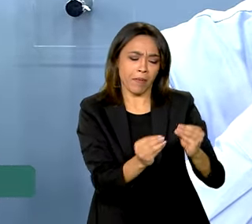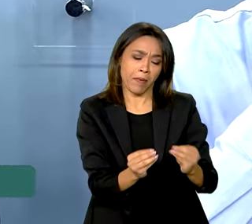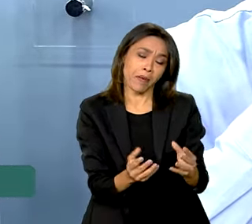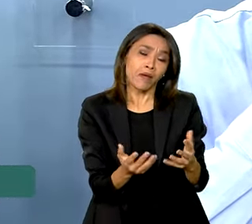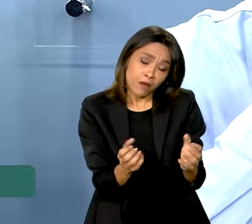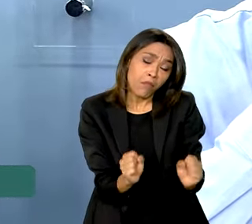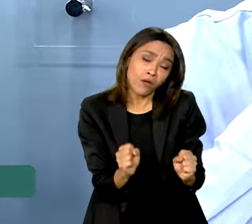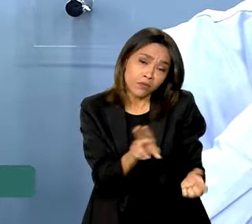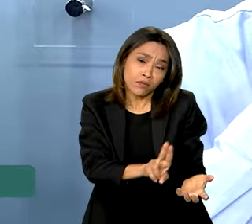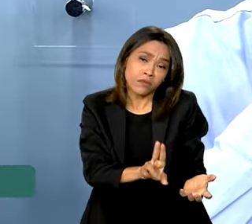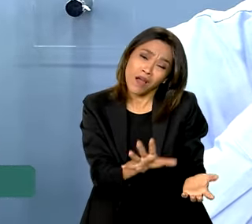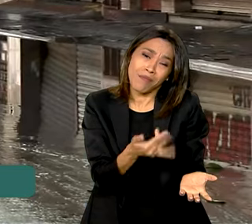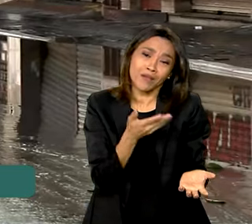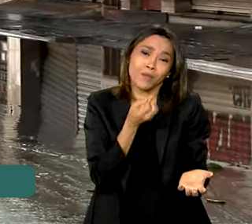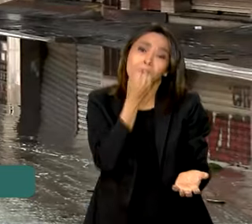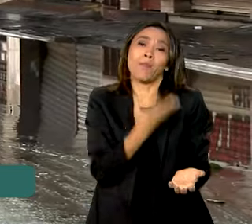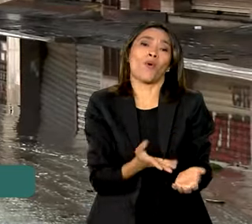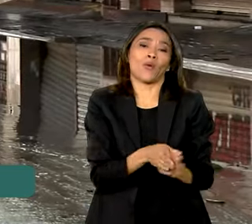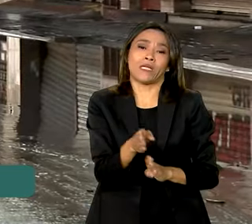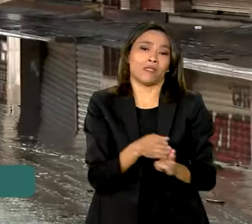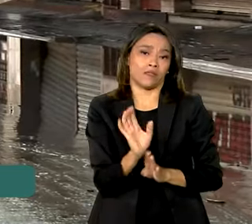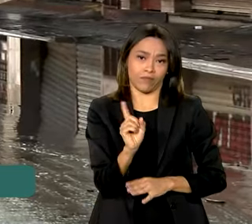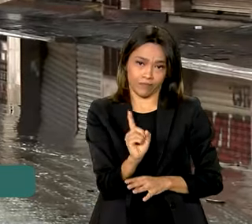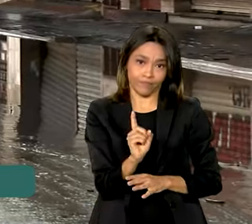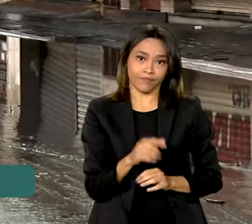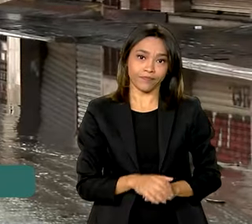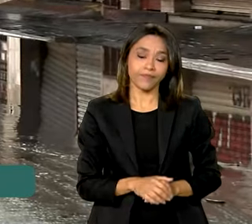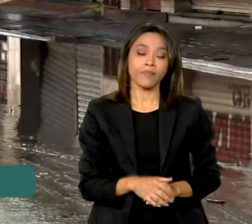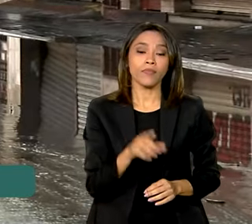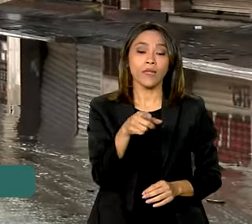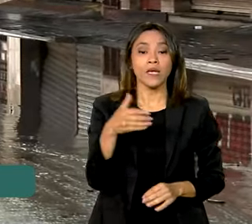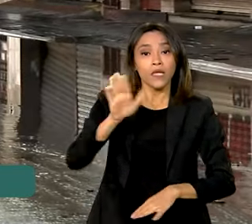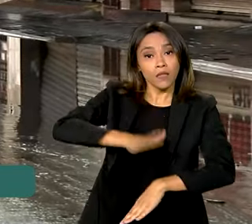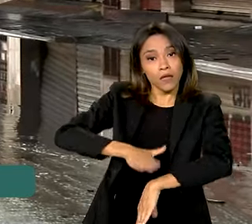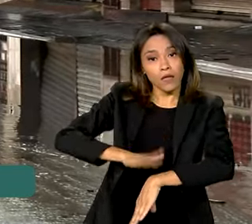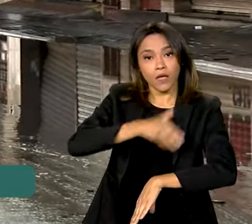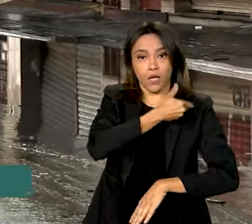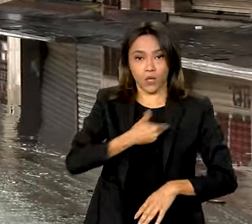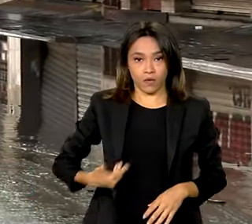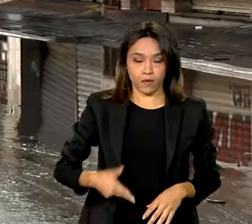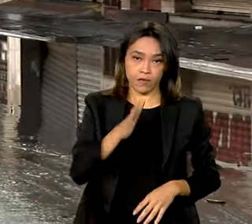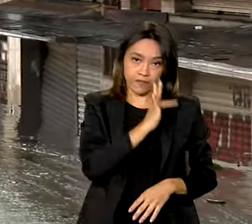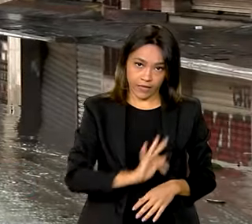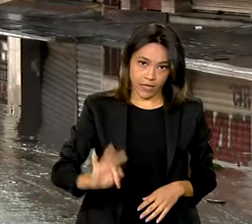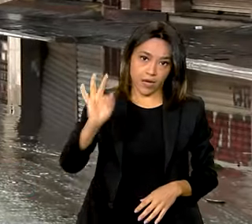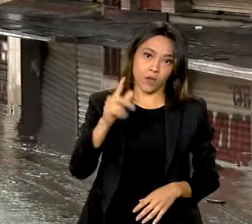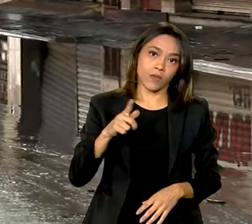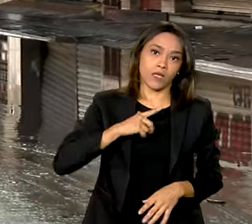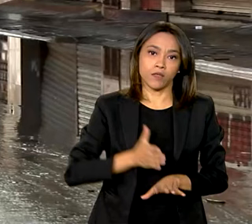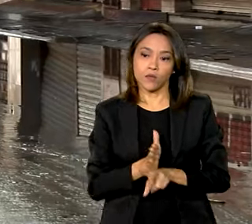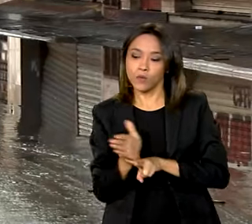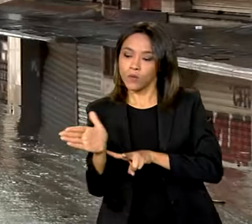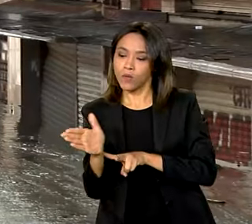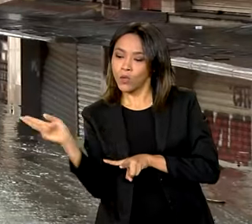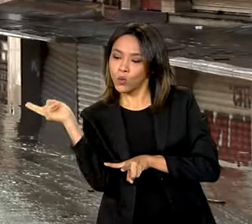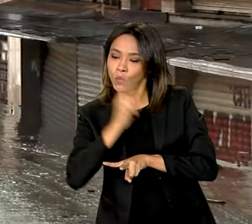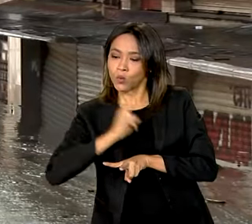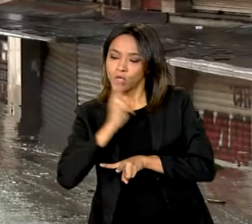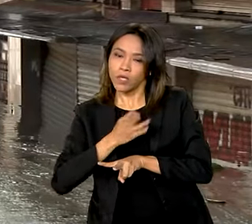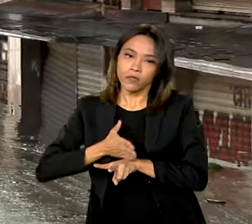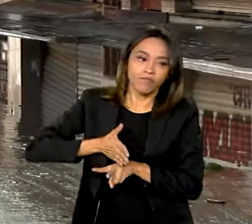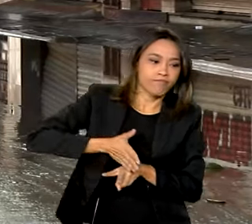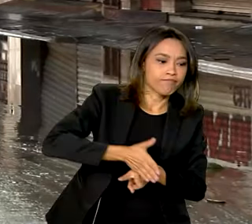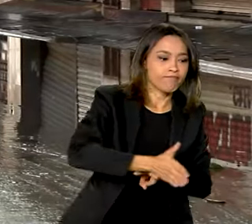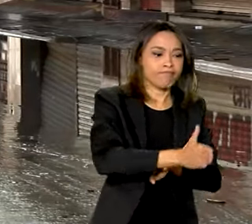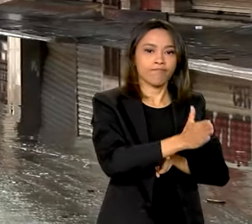estratégia, mas eu acho que não é recomendável. Neste momento, o governo federal se divide entre ações emergenciais e